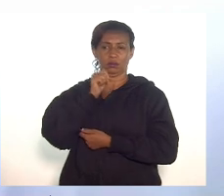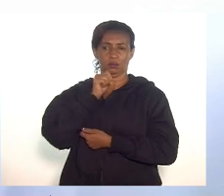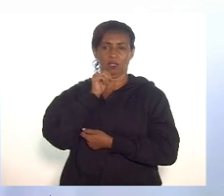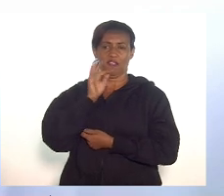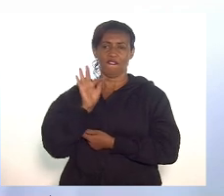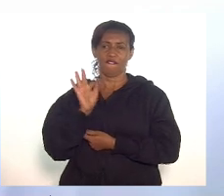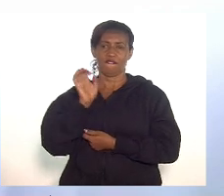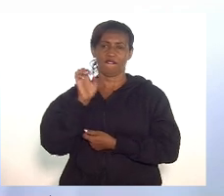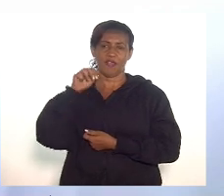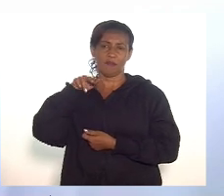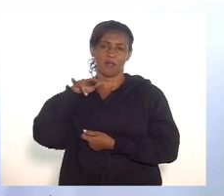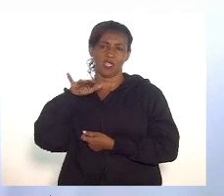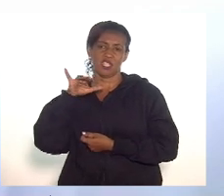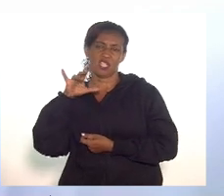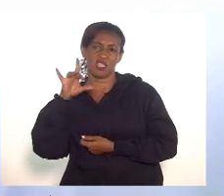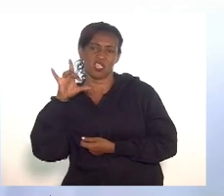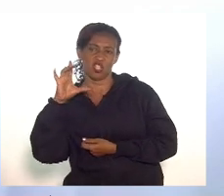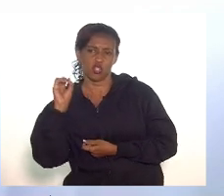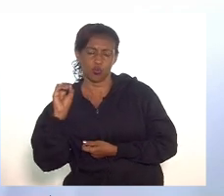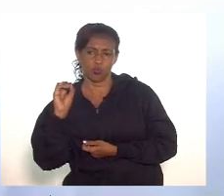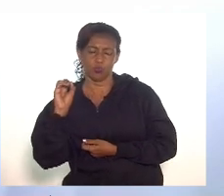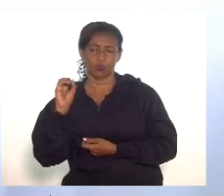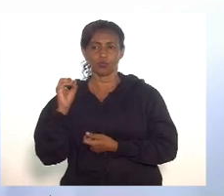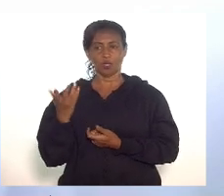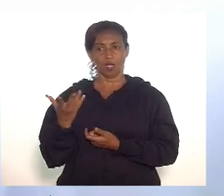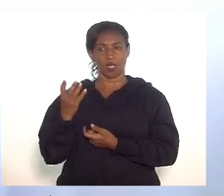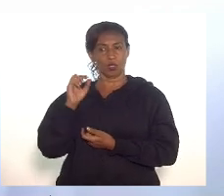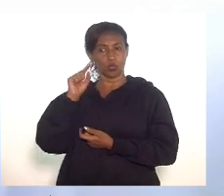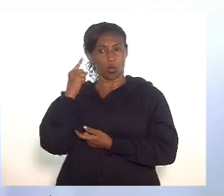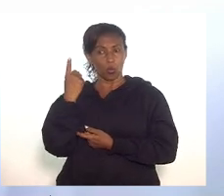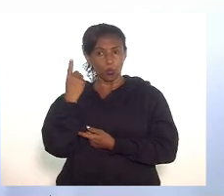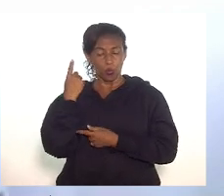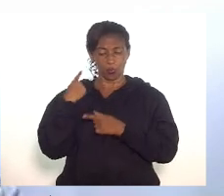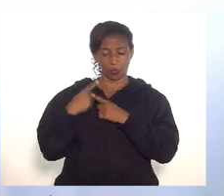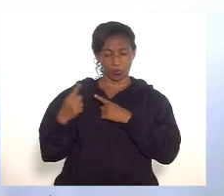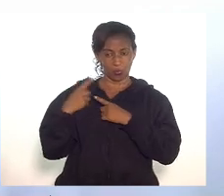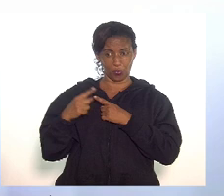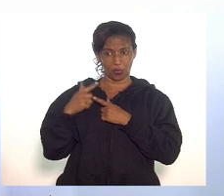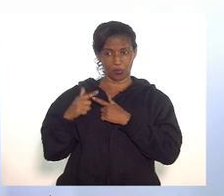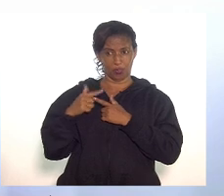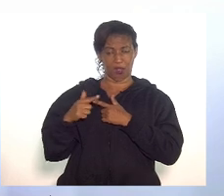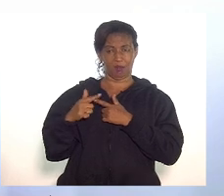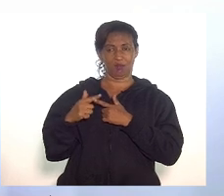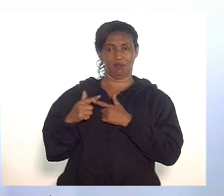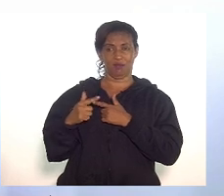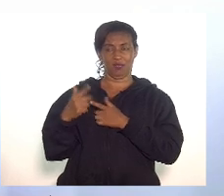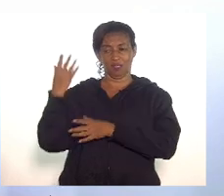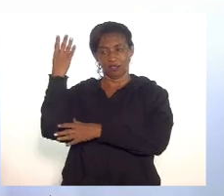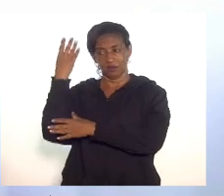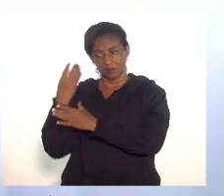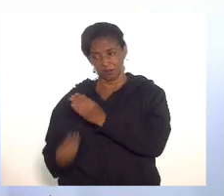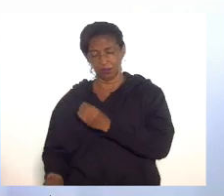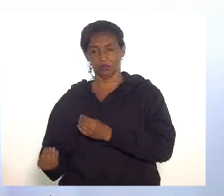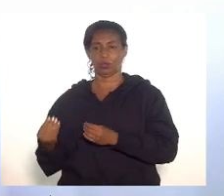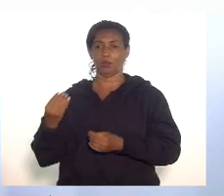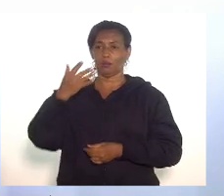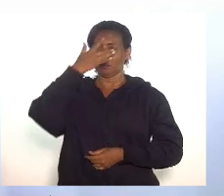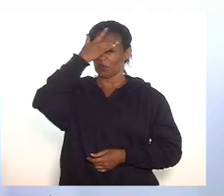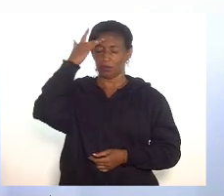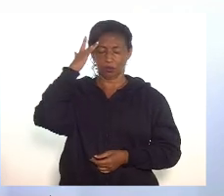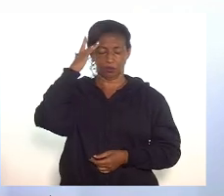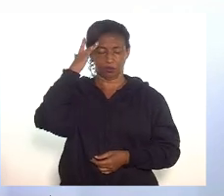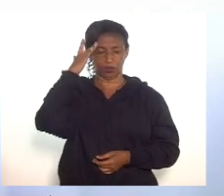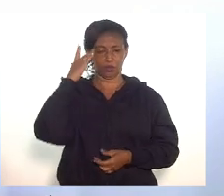demonstrar uma face desse problema, da dimensão desse problema, que é o desembavocimento de pessoas.